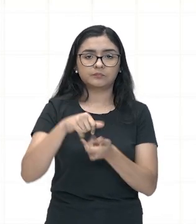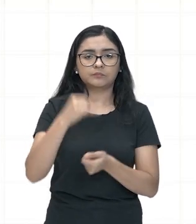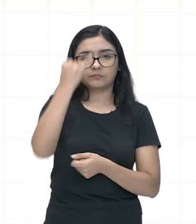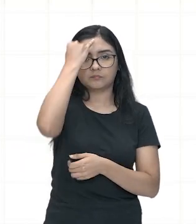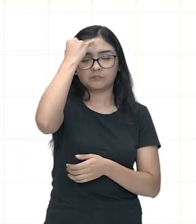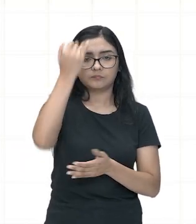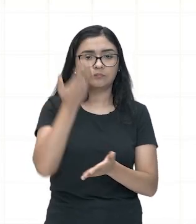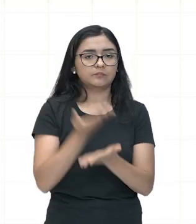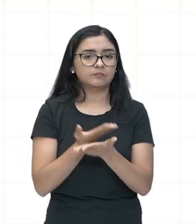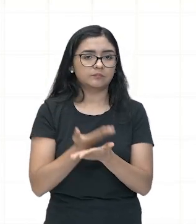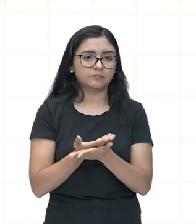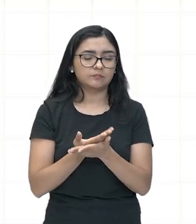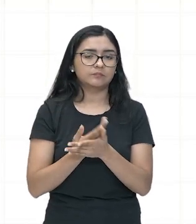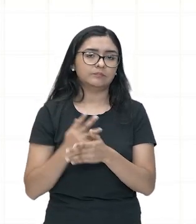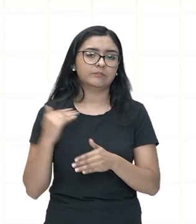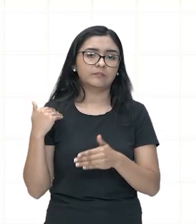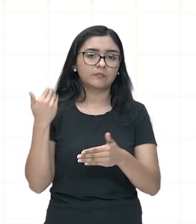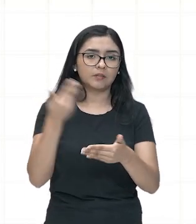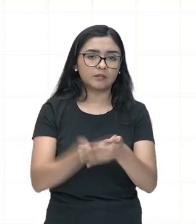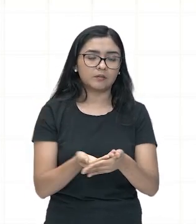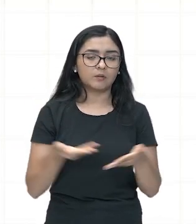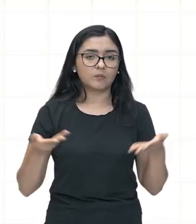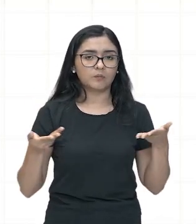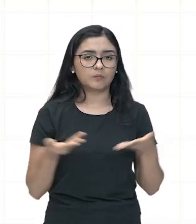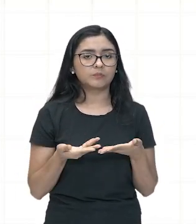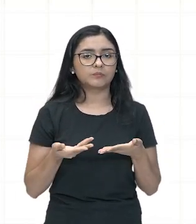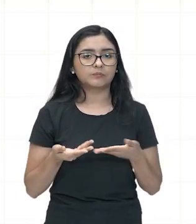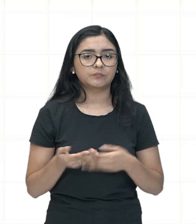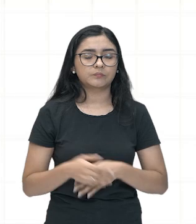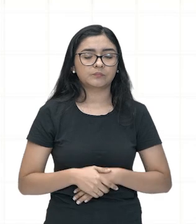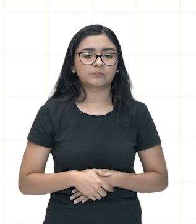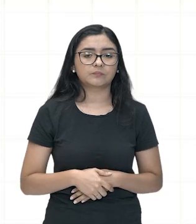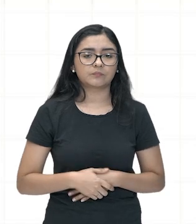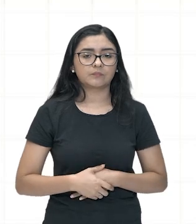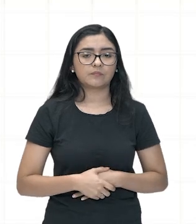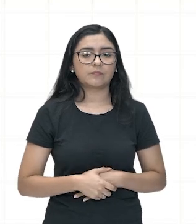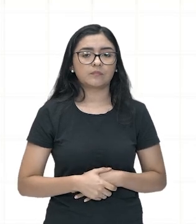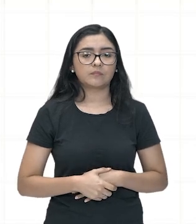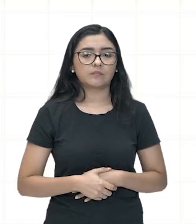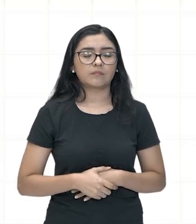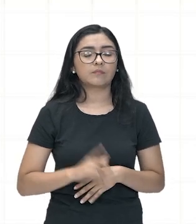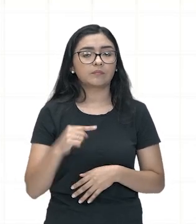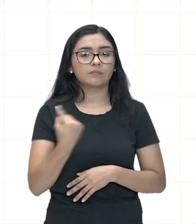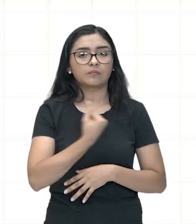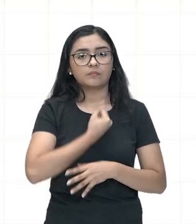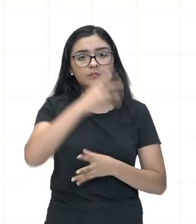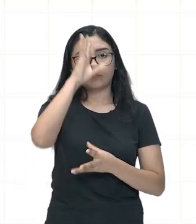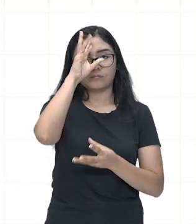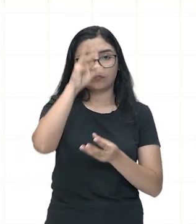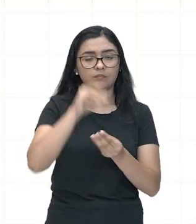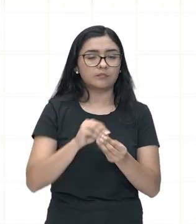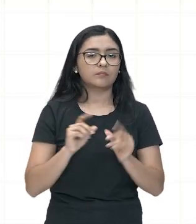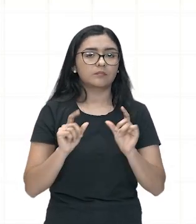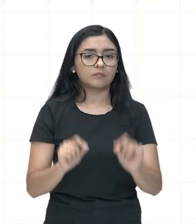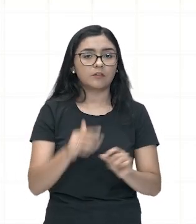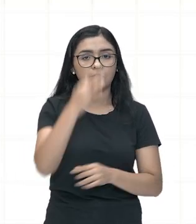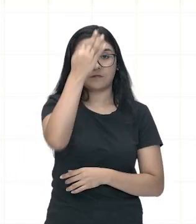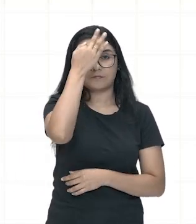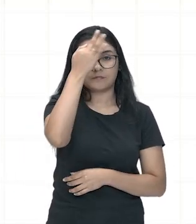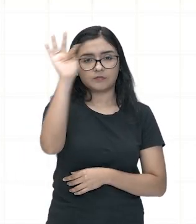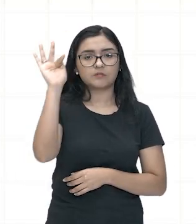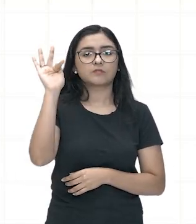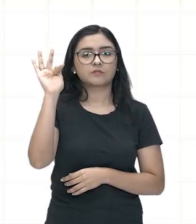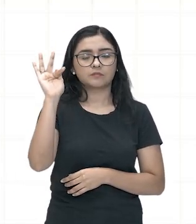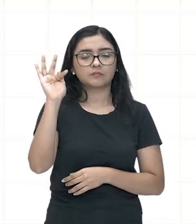estudadas e debatidas até os dias atuais para a gente entender como a filosofia